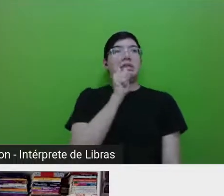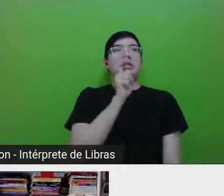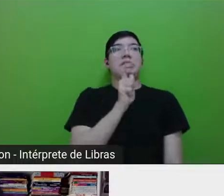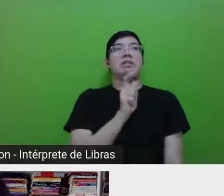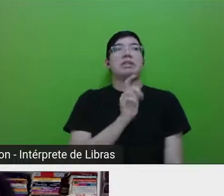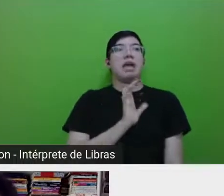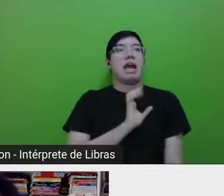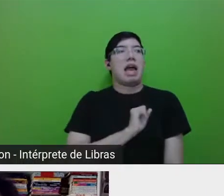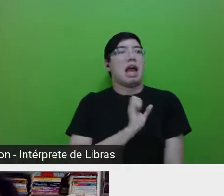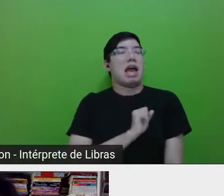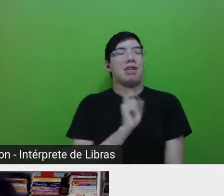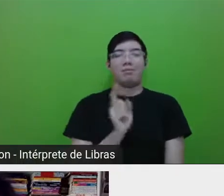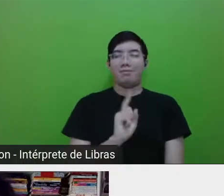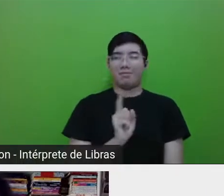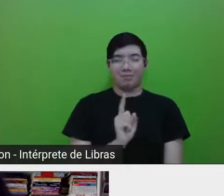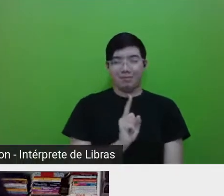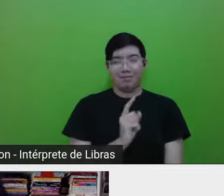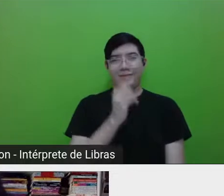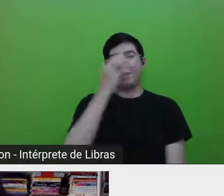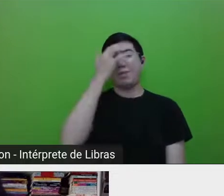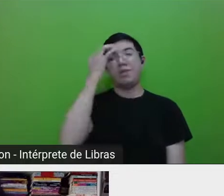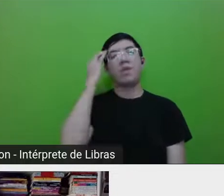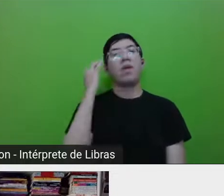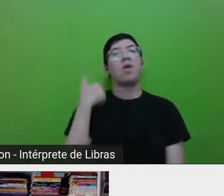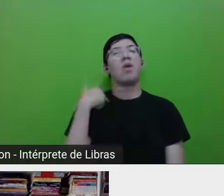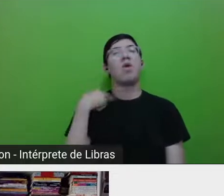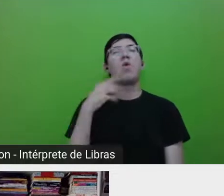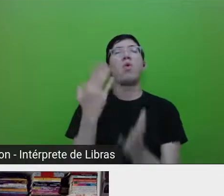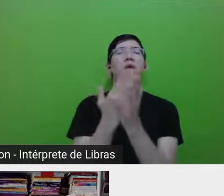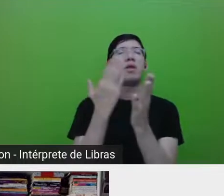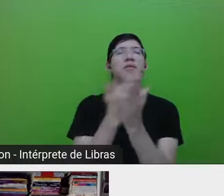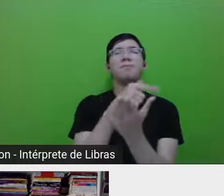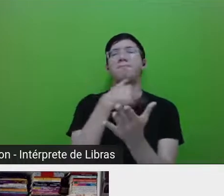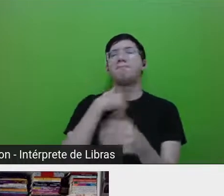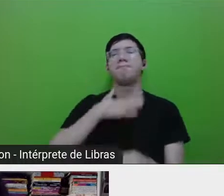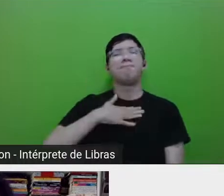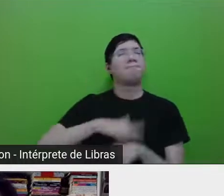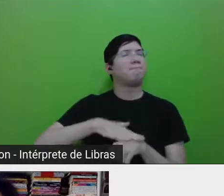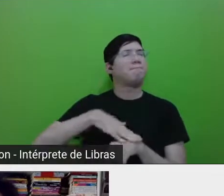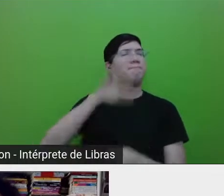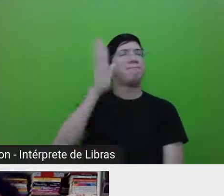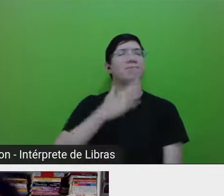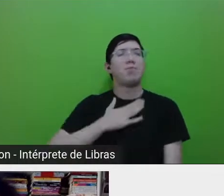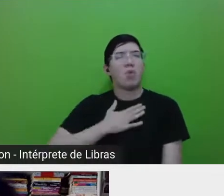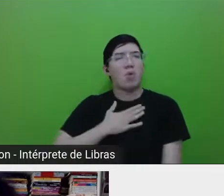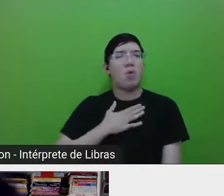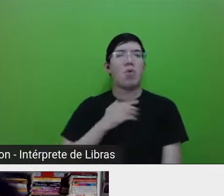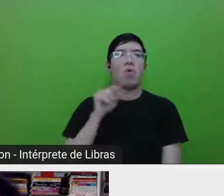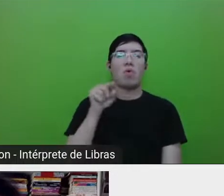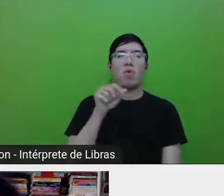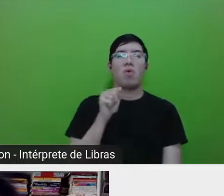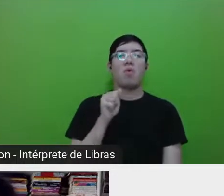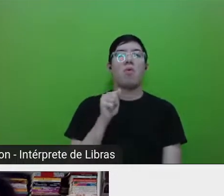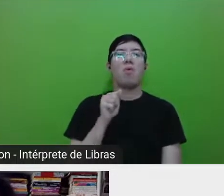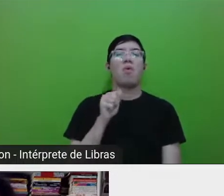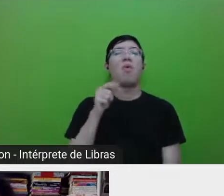Dos livros avulsos dela, o que eu mais gosto é o Dias de Abandono.